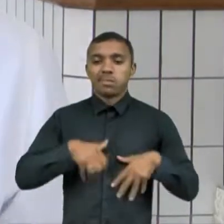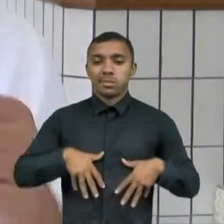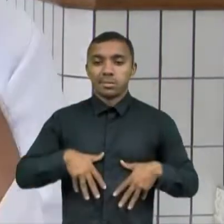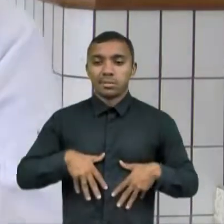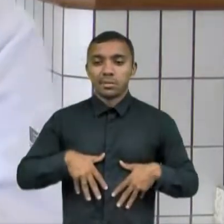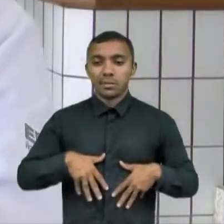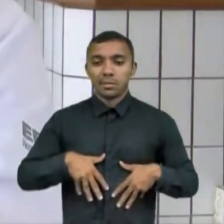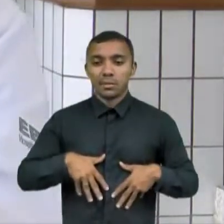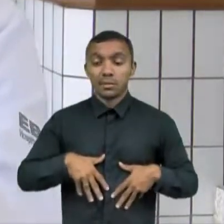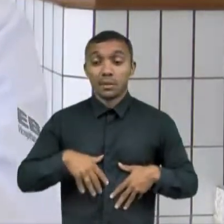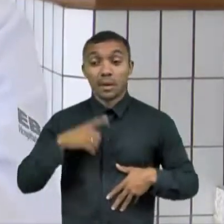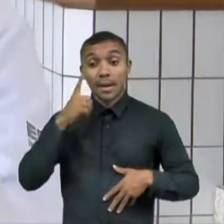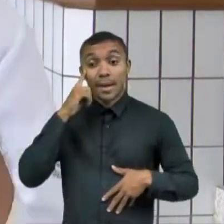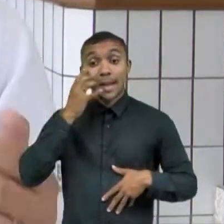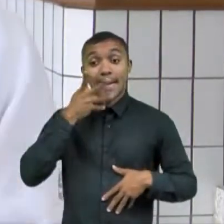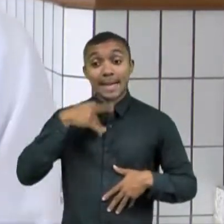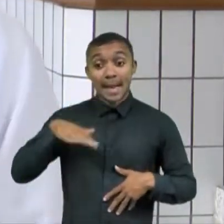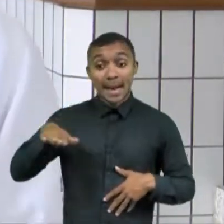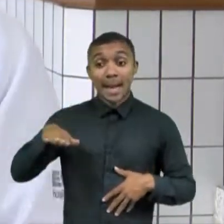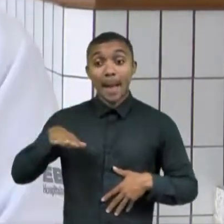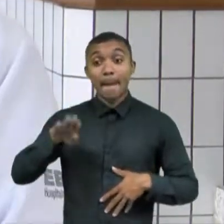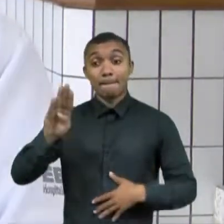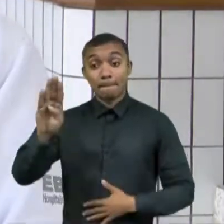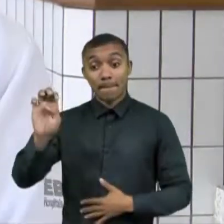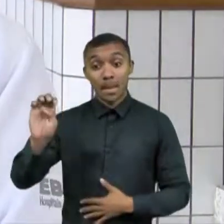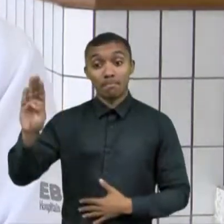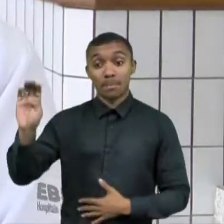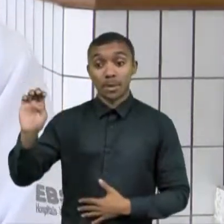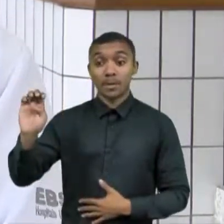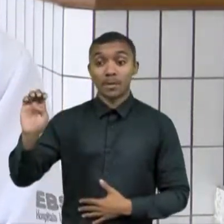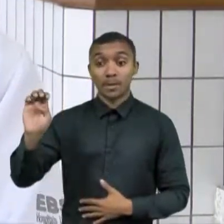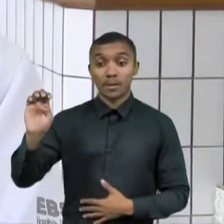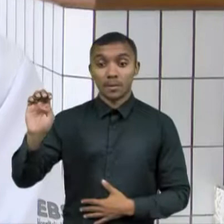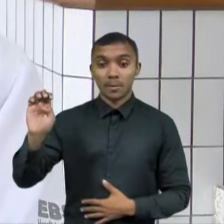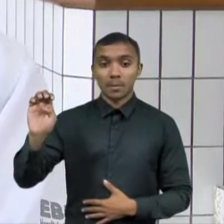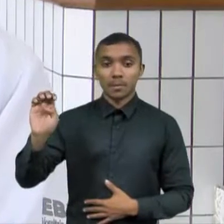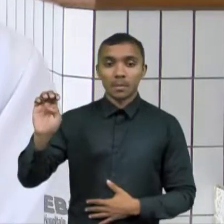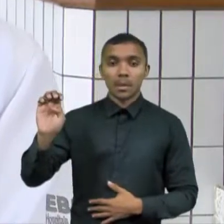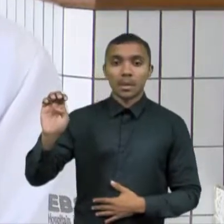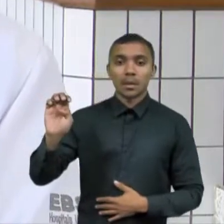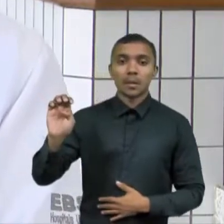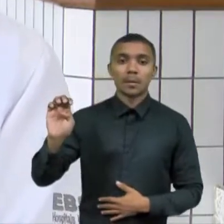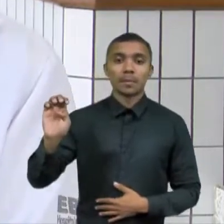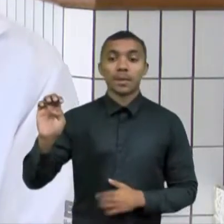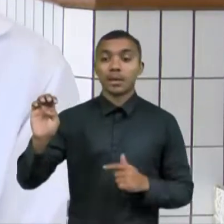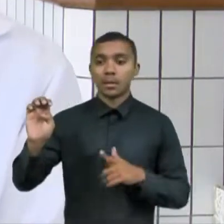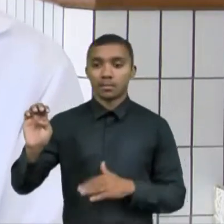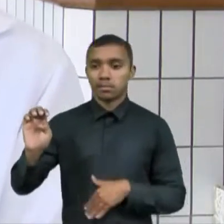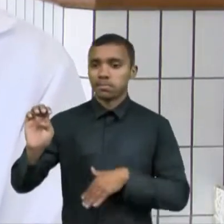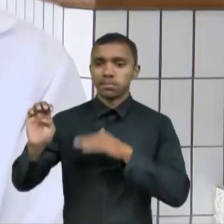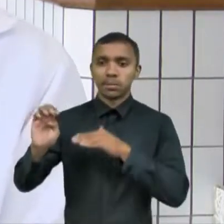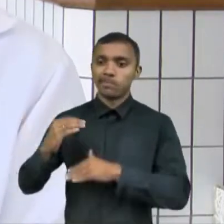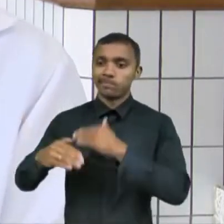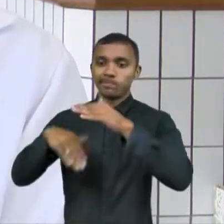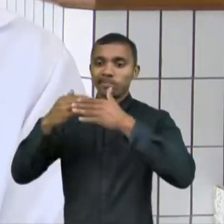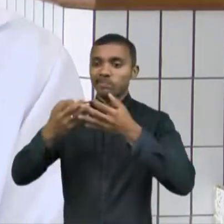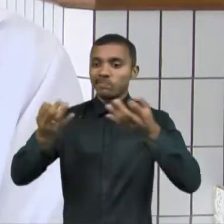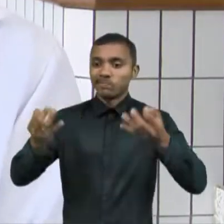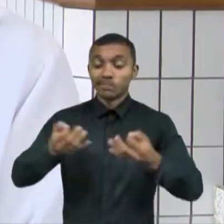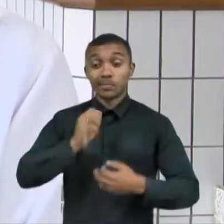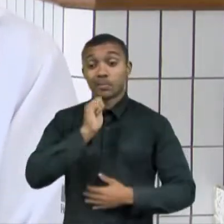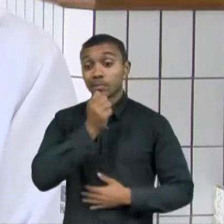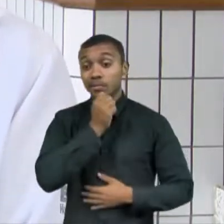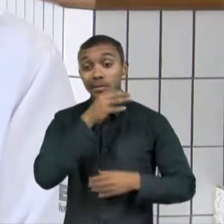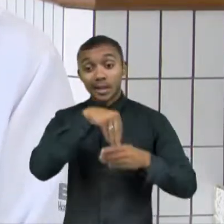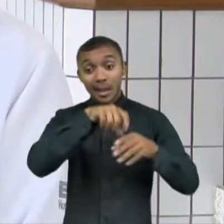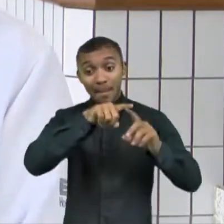o recém-nascido, vai provocar restrição de crescimento, ela não desenvolve bem dentro do útero, então